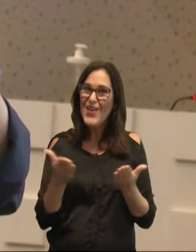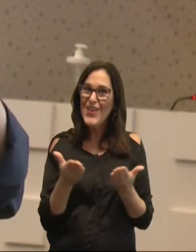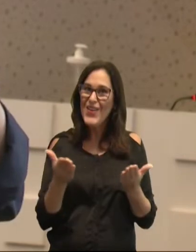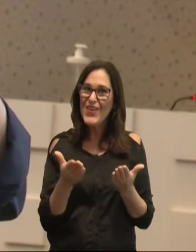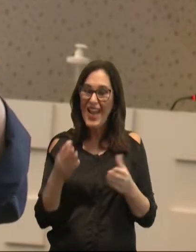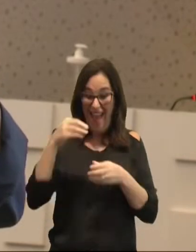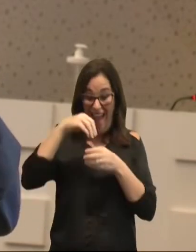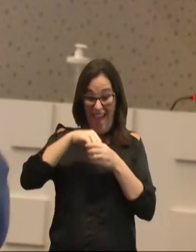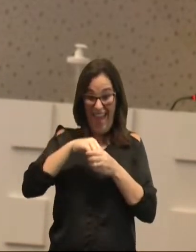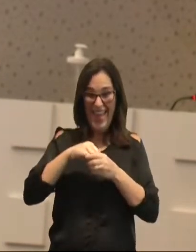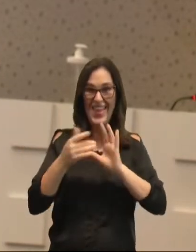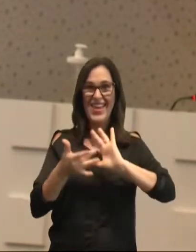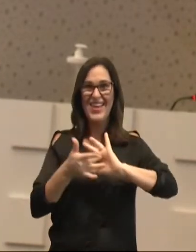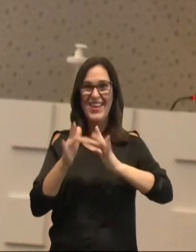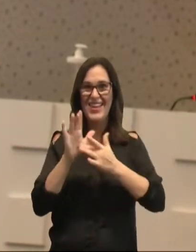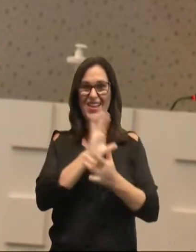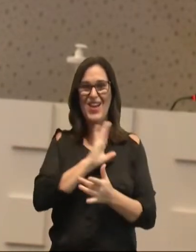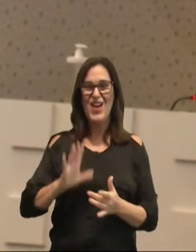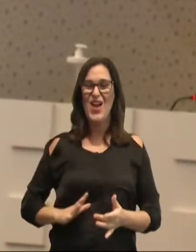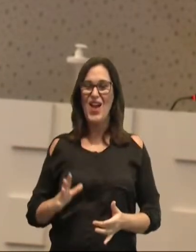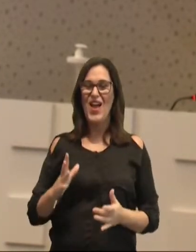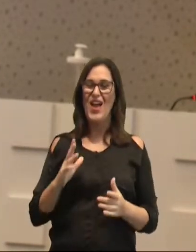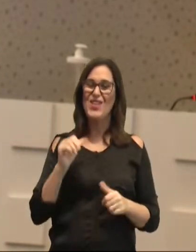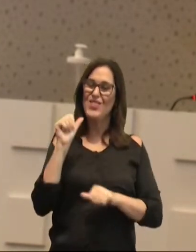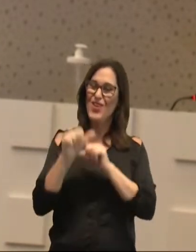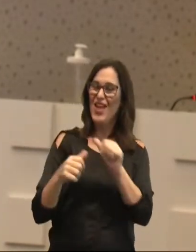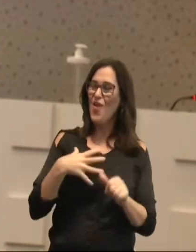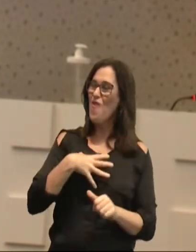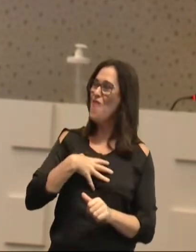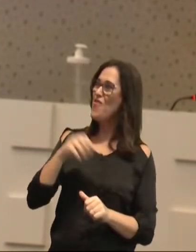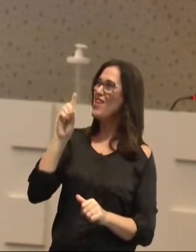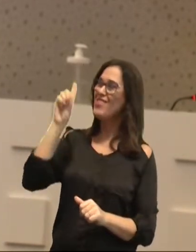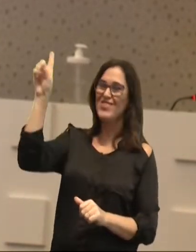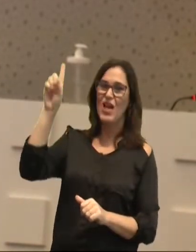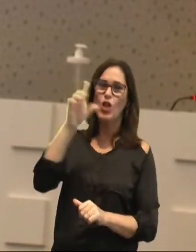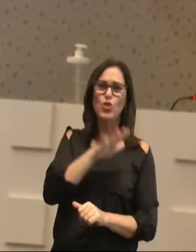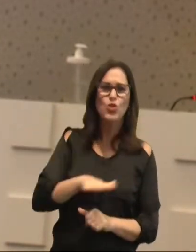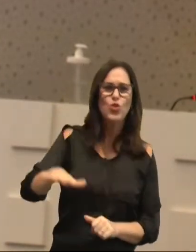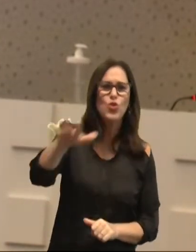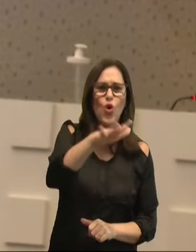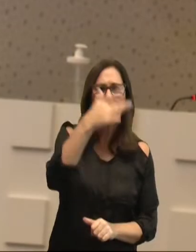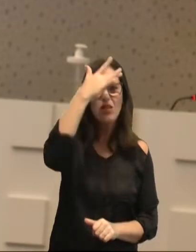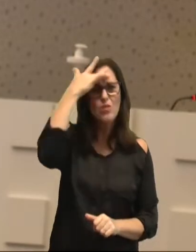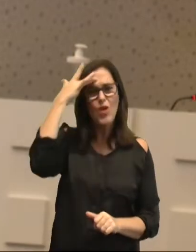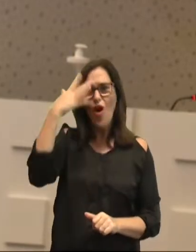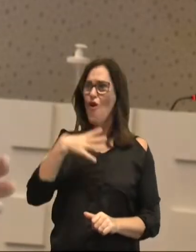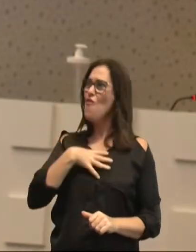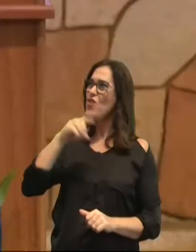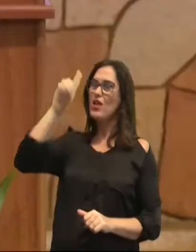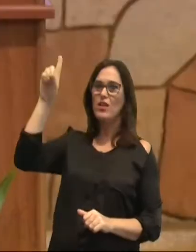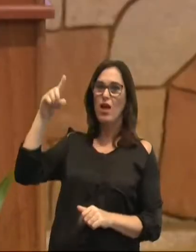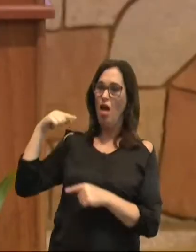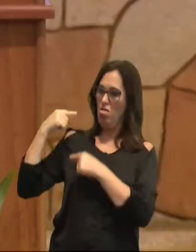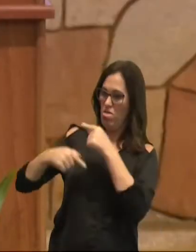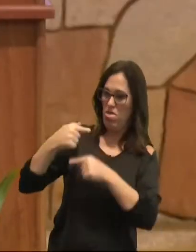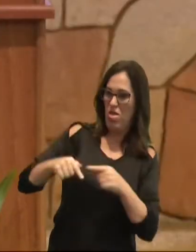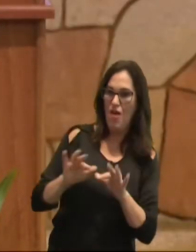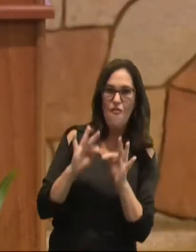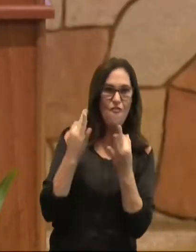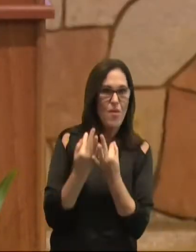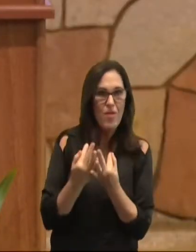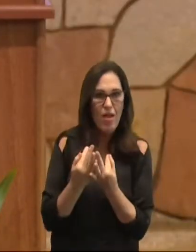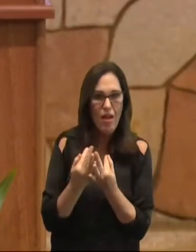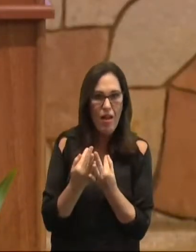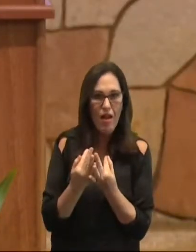em Cristo eram filhos. Agora todos eles eram filhos de Deus, não por descendência natural,